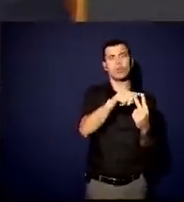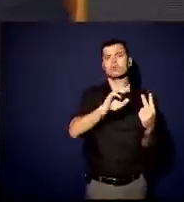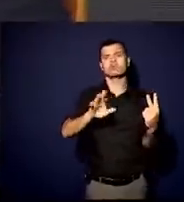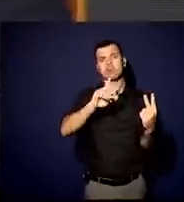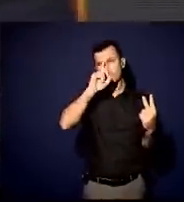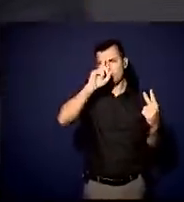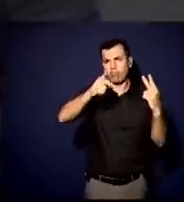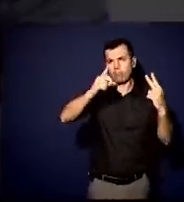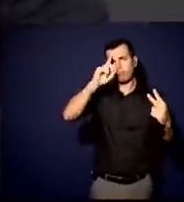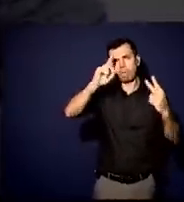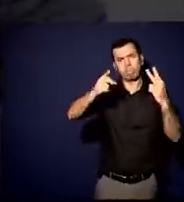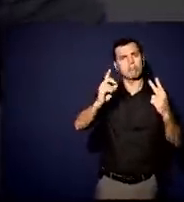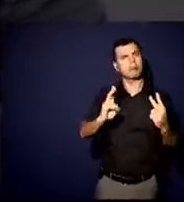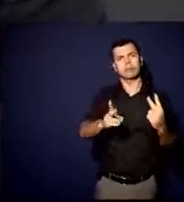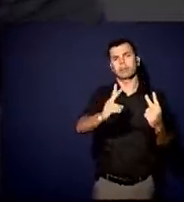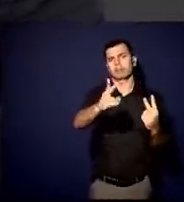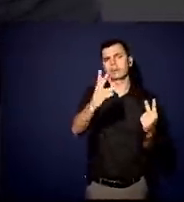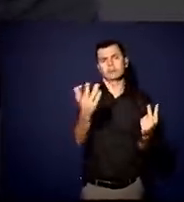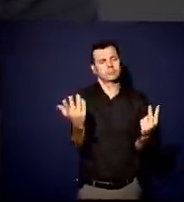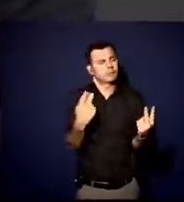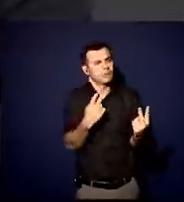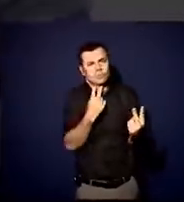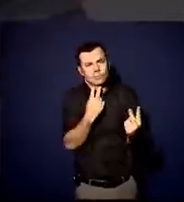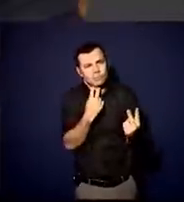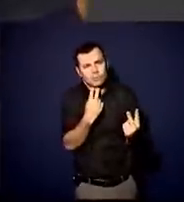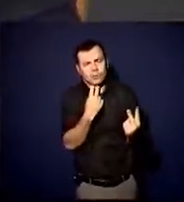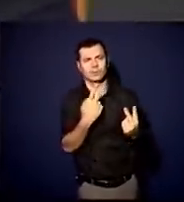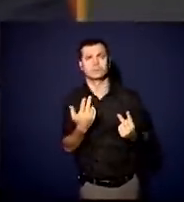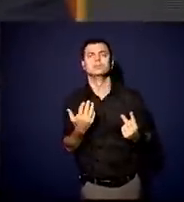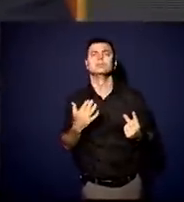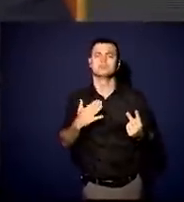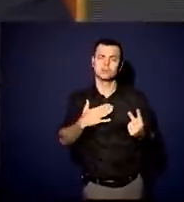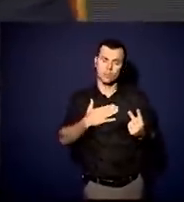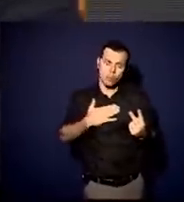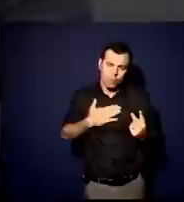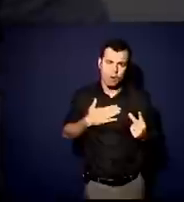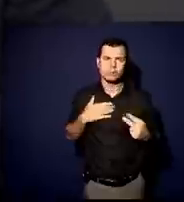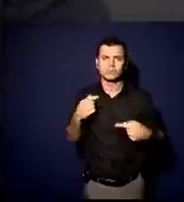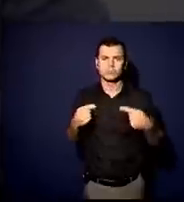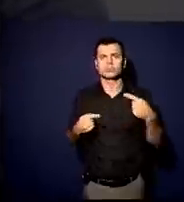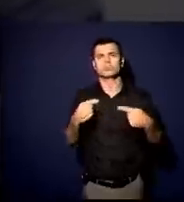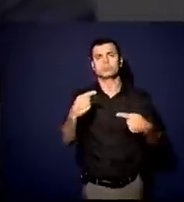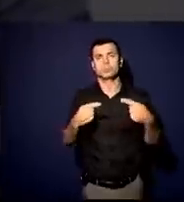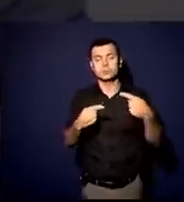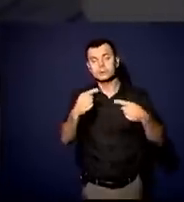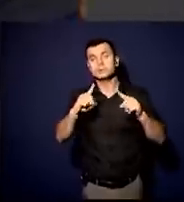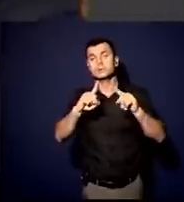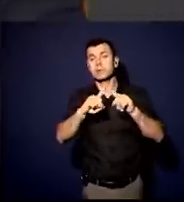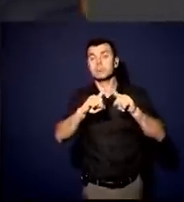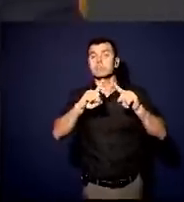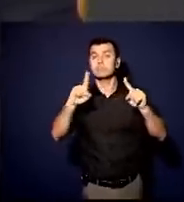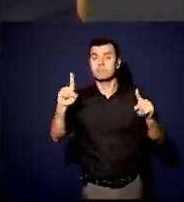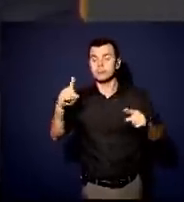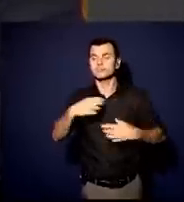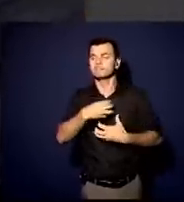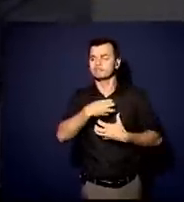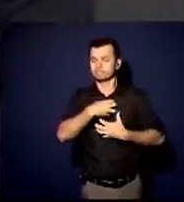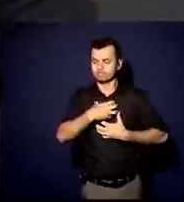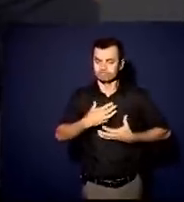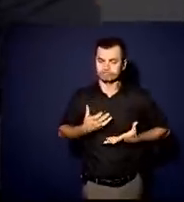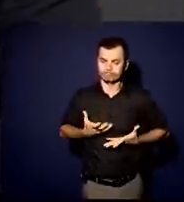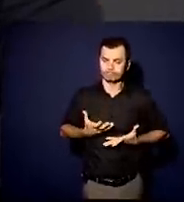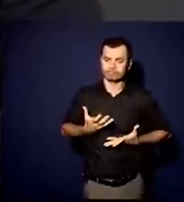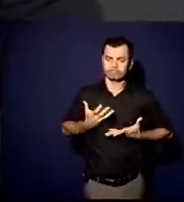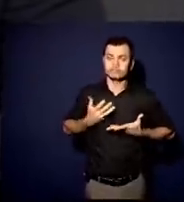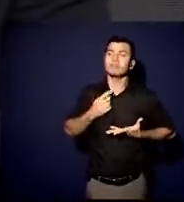pode ser. Então, eu me sinto, eu faço política por gostar, de fazer política, mas também por missão, porque eu entendo que, de alguma